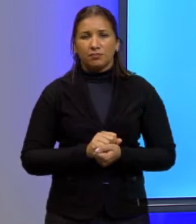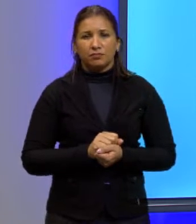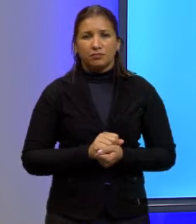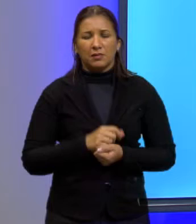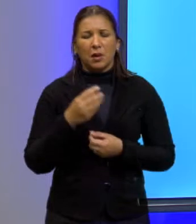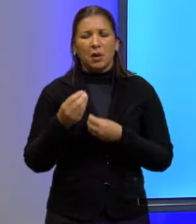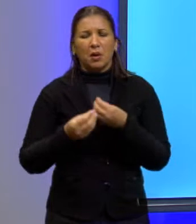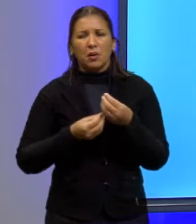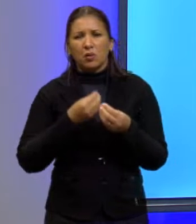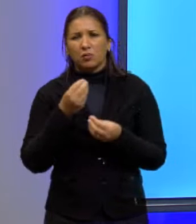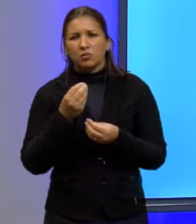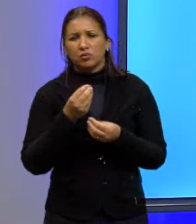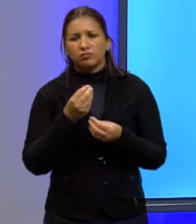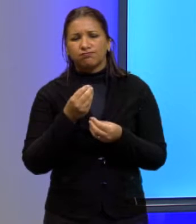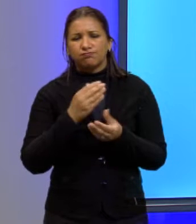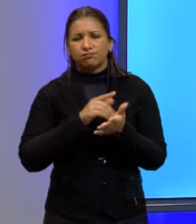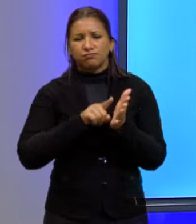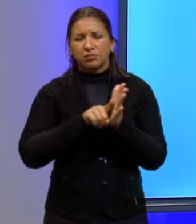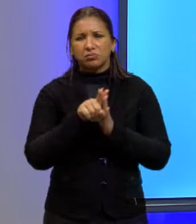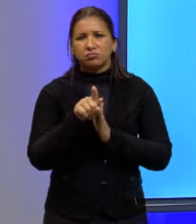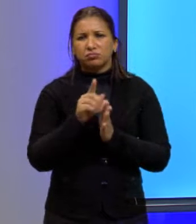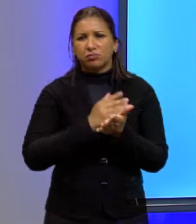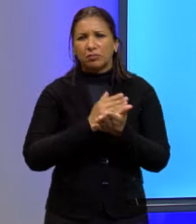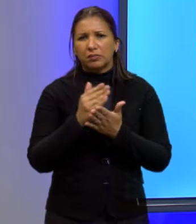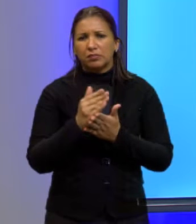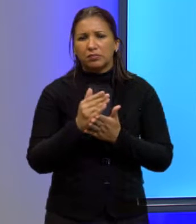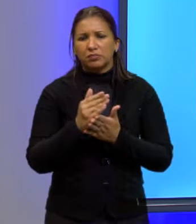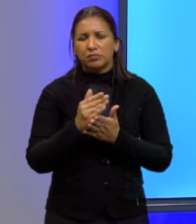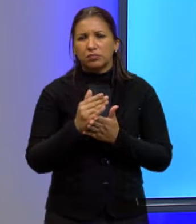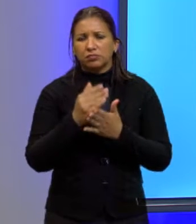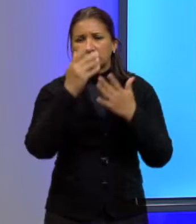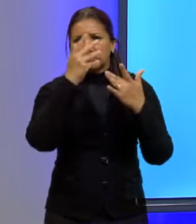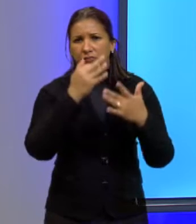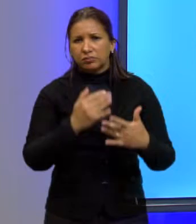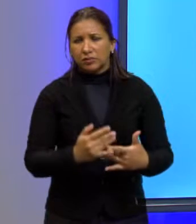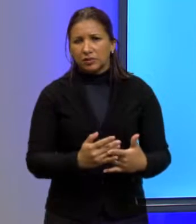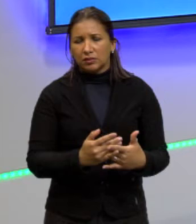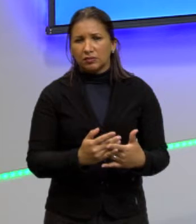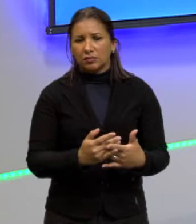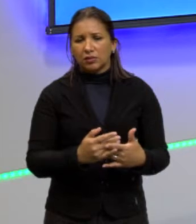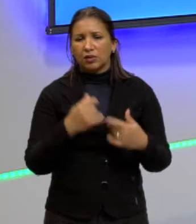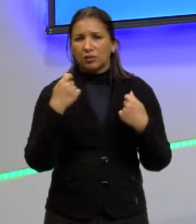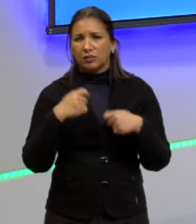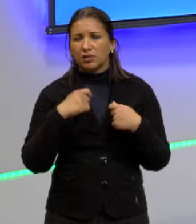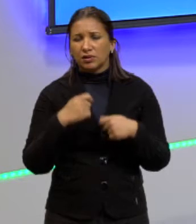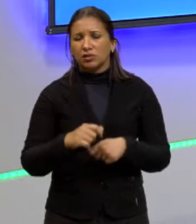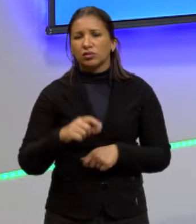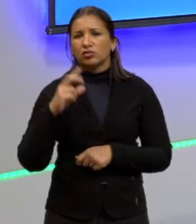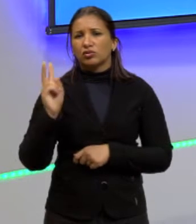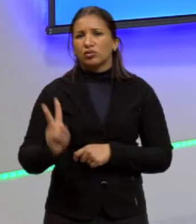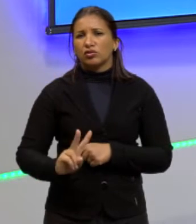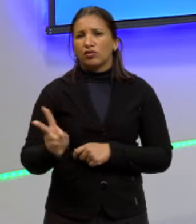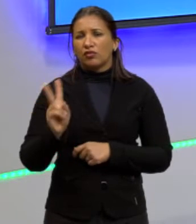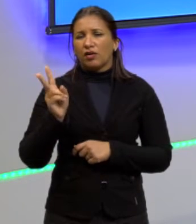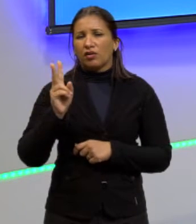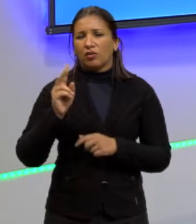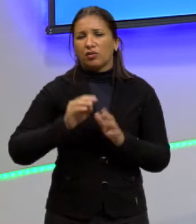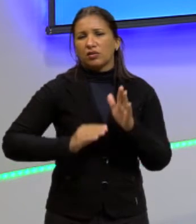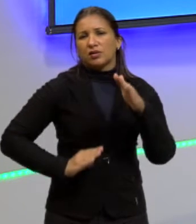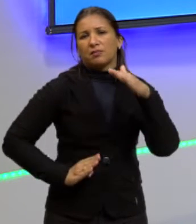Como esse enunciado fala o que para nós? Fala que eu tenho, que eu preciso de um valor que seja